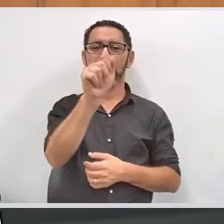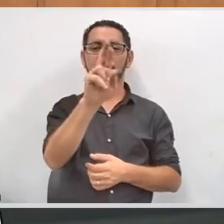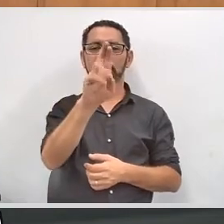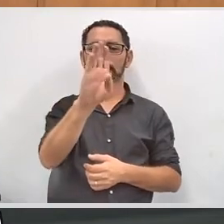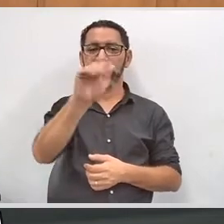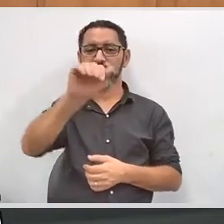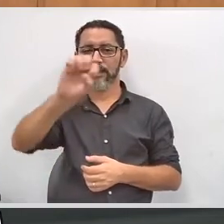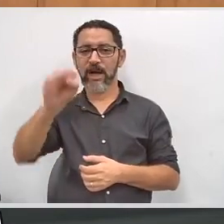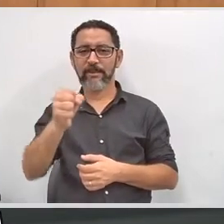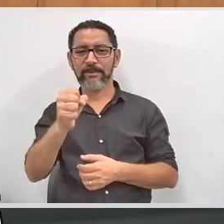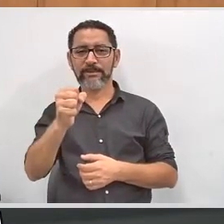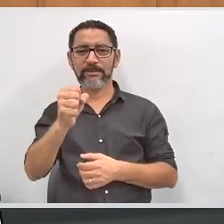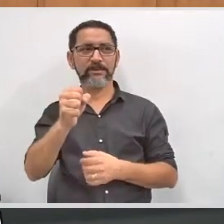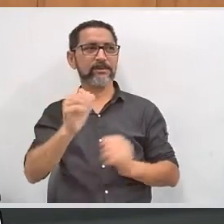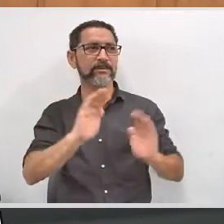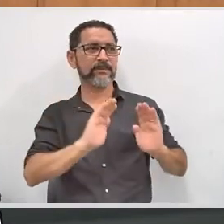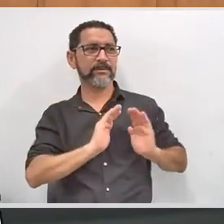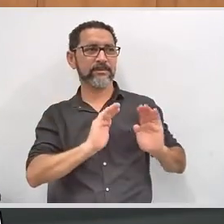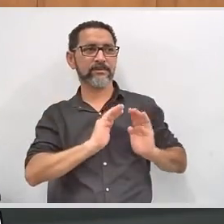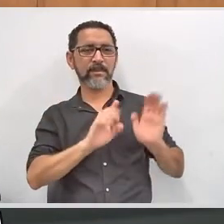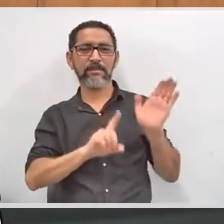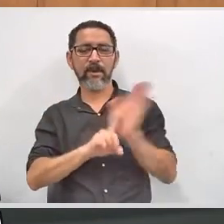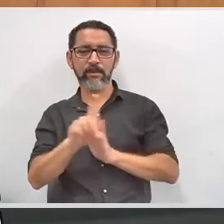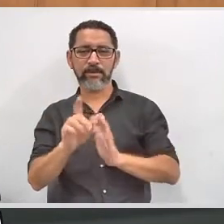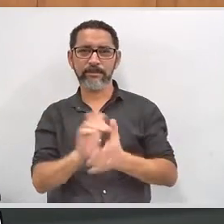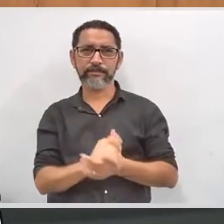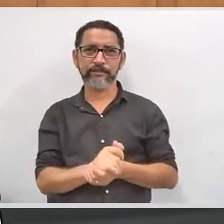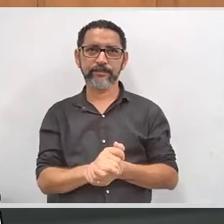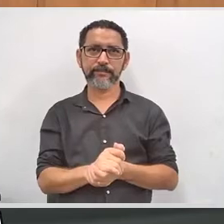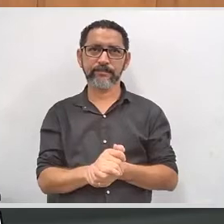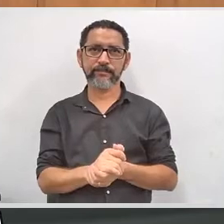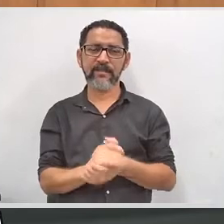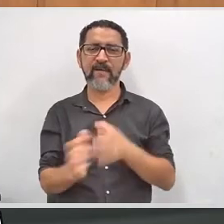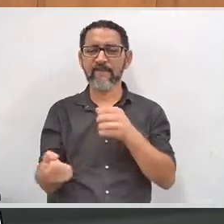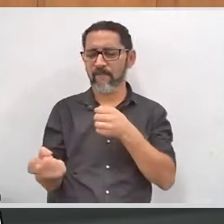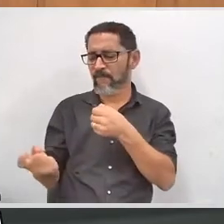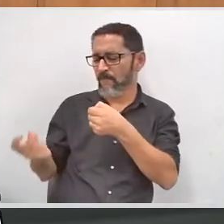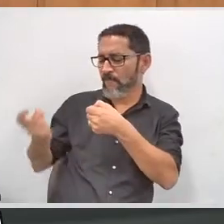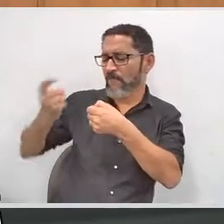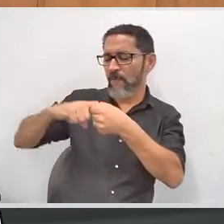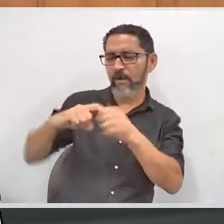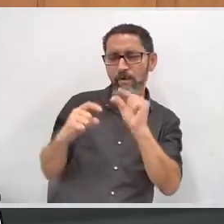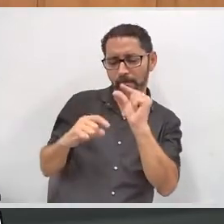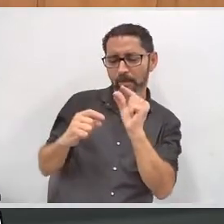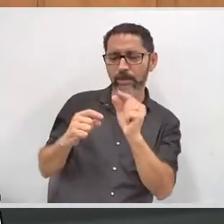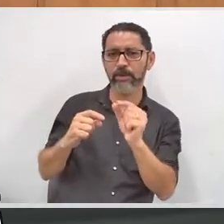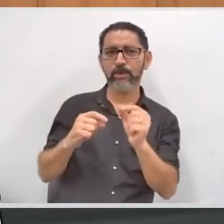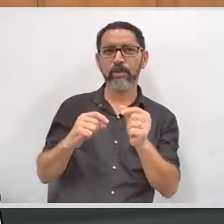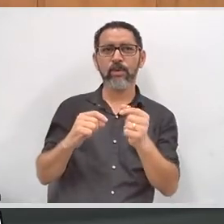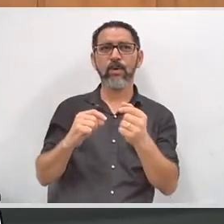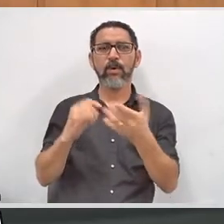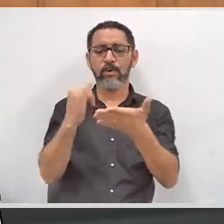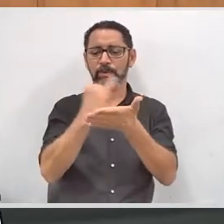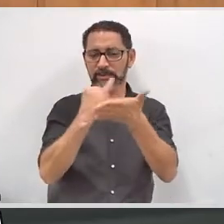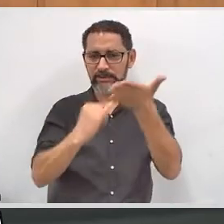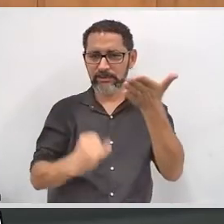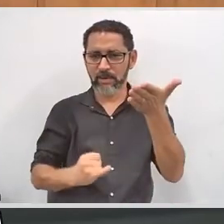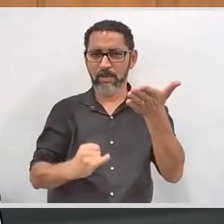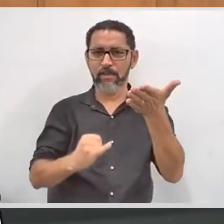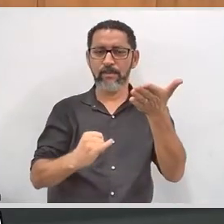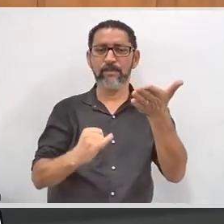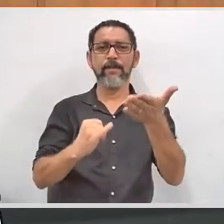também fazer um questionamento da APAI. Voltando ali ao cadastramento, quando é feito